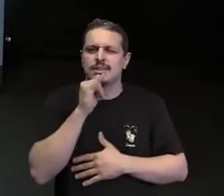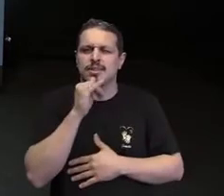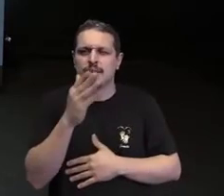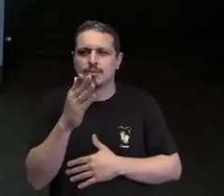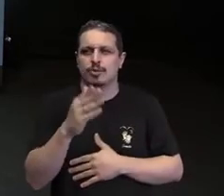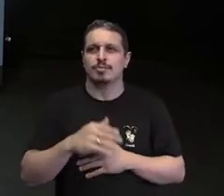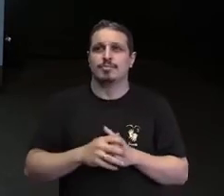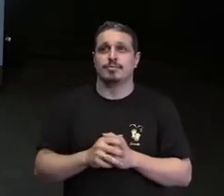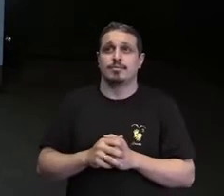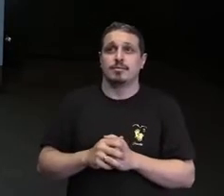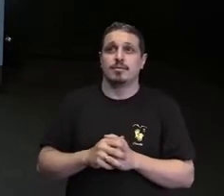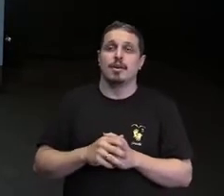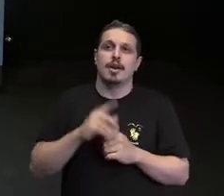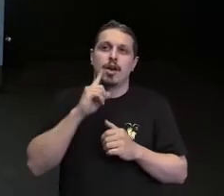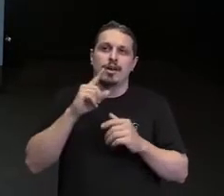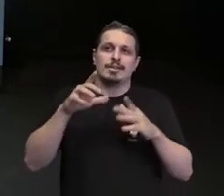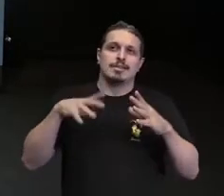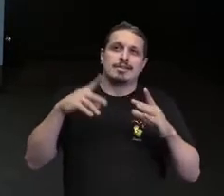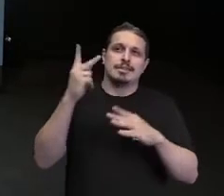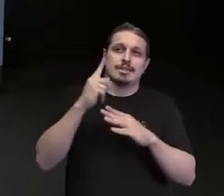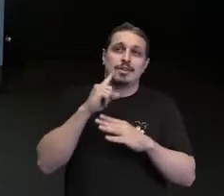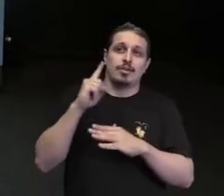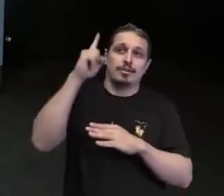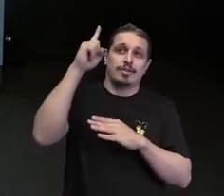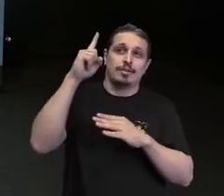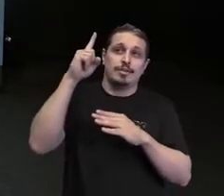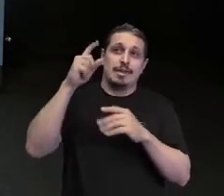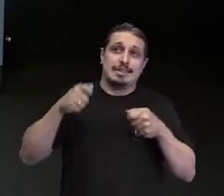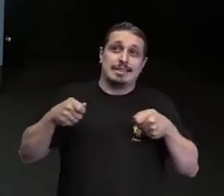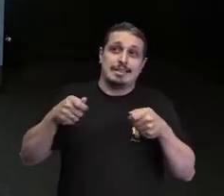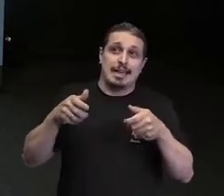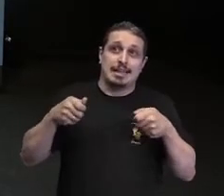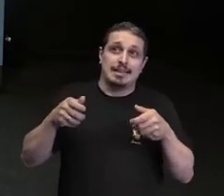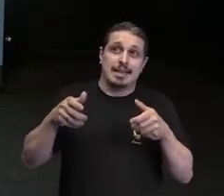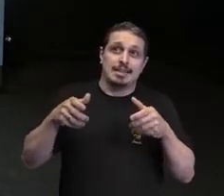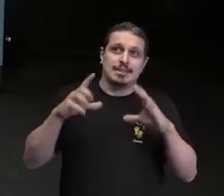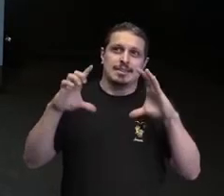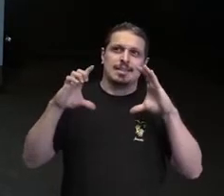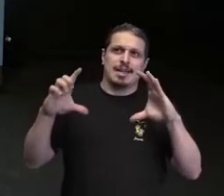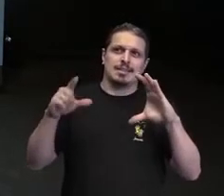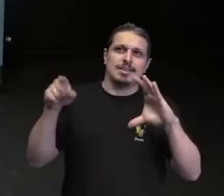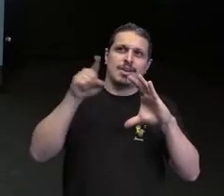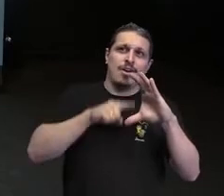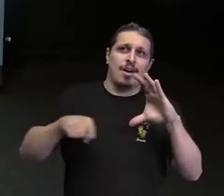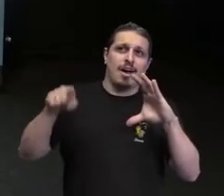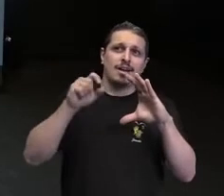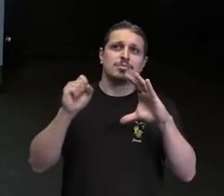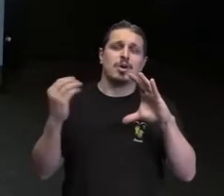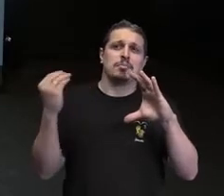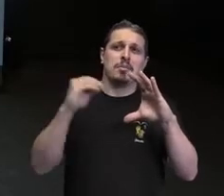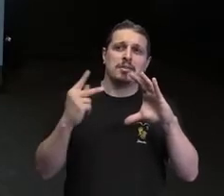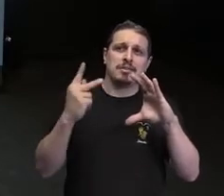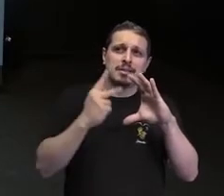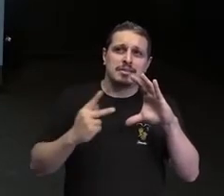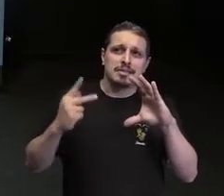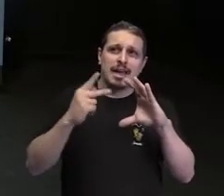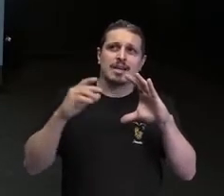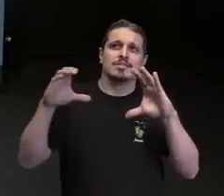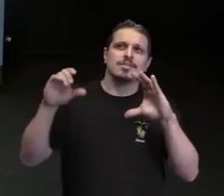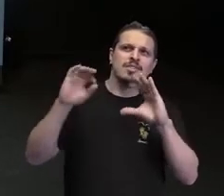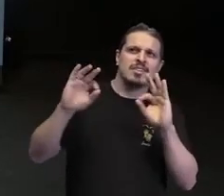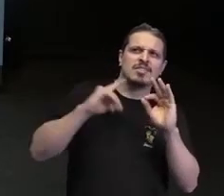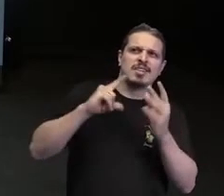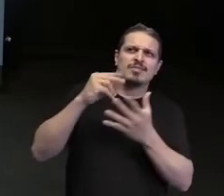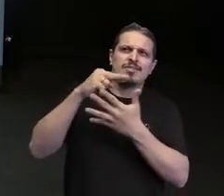descolada com uma lagartixa, com cores diferentes, amarelo, verde, azul. E essa criança tem uma mochila nas